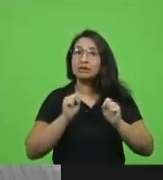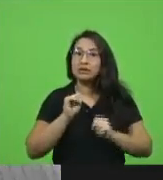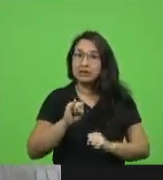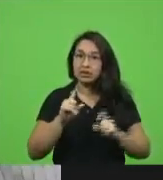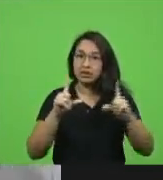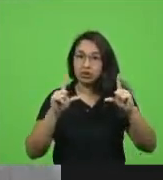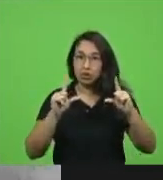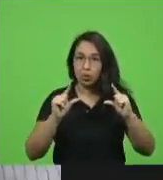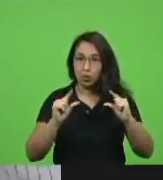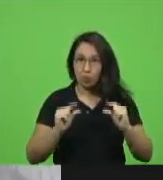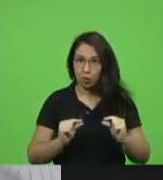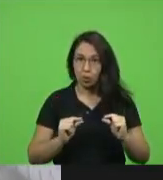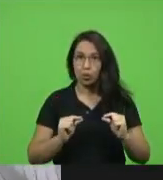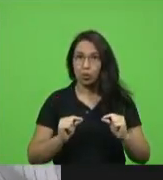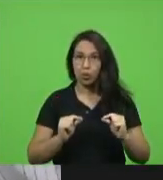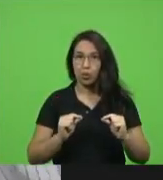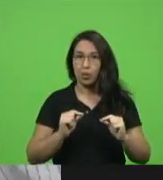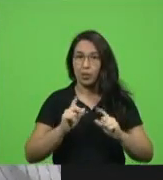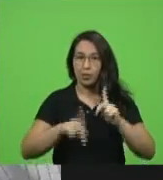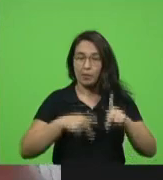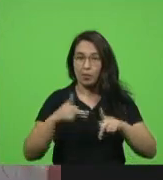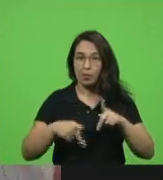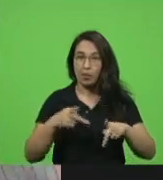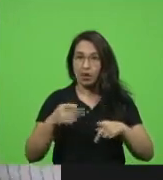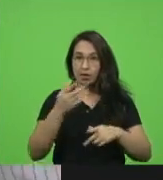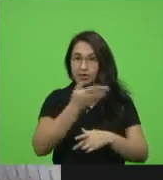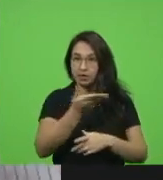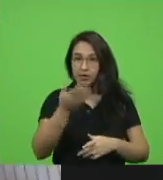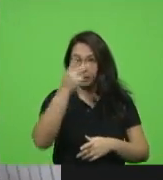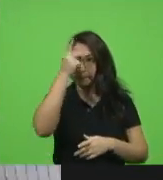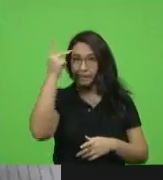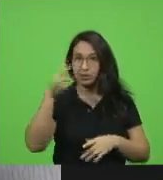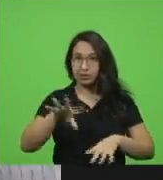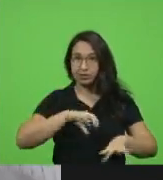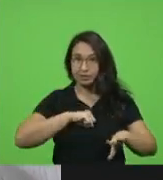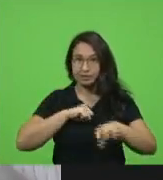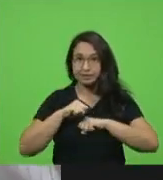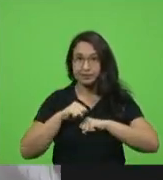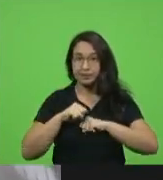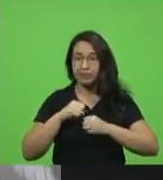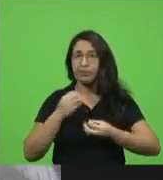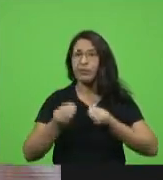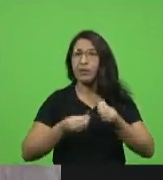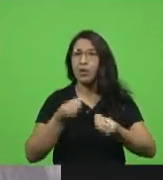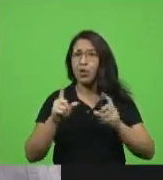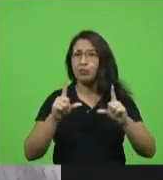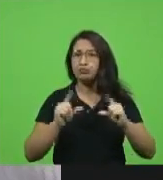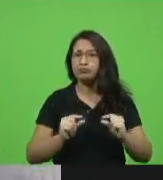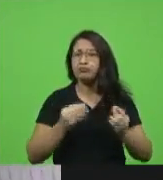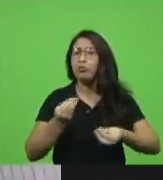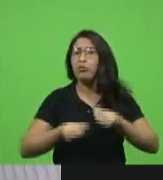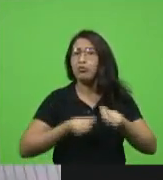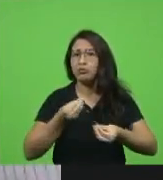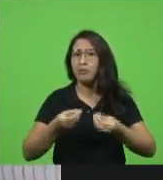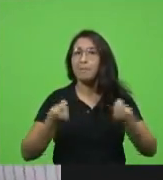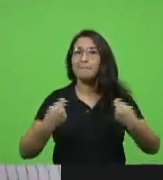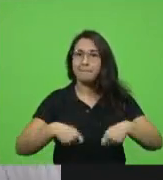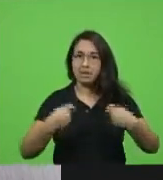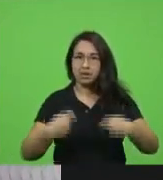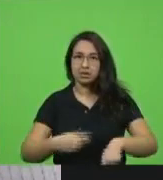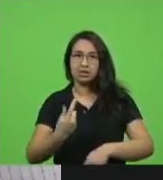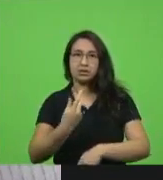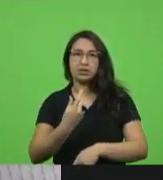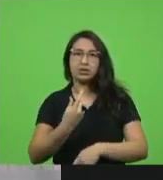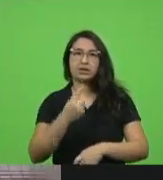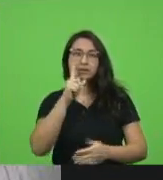a quantia de pessoas contaminadas e para diminuir a quantia de pessoas contaminadas precisa tomar algumas